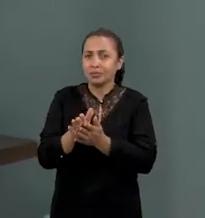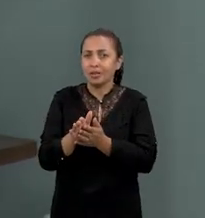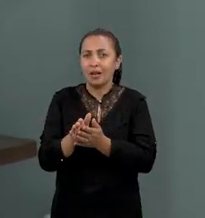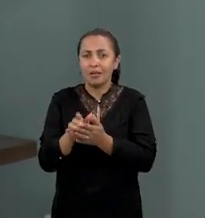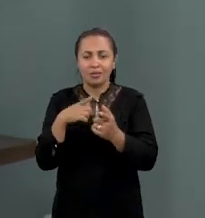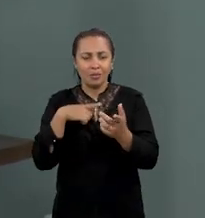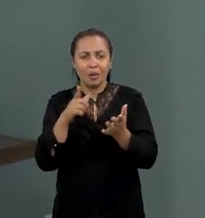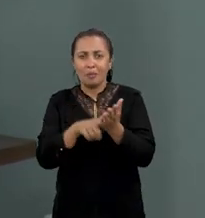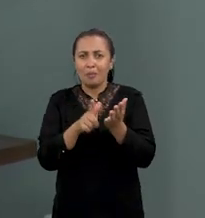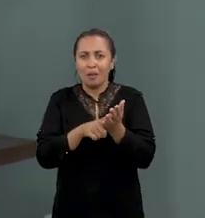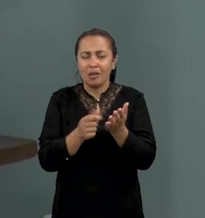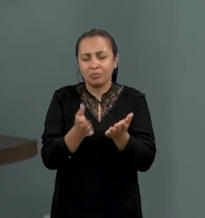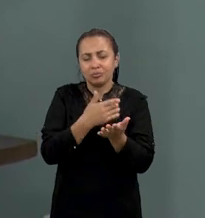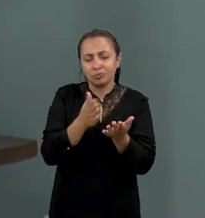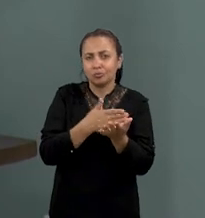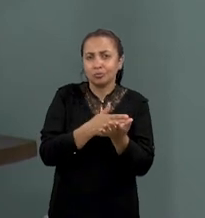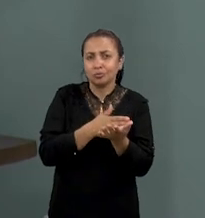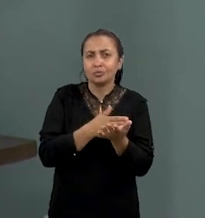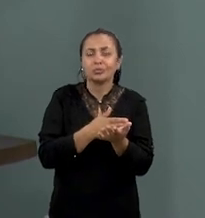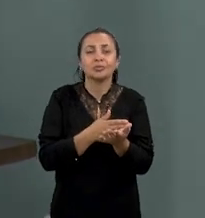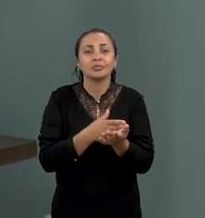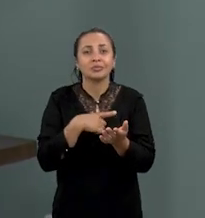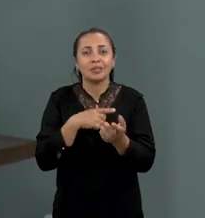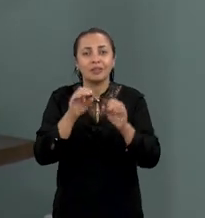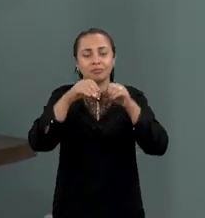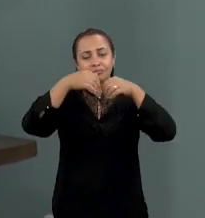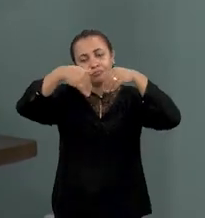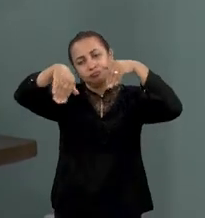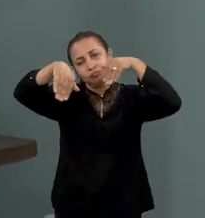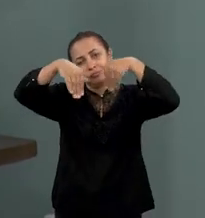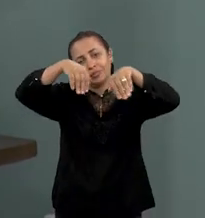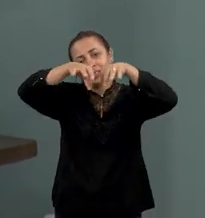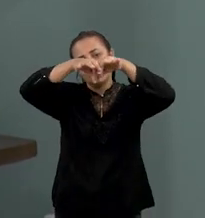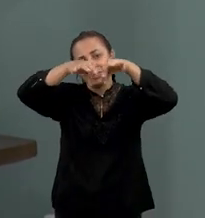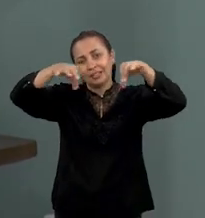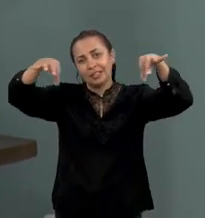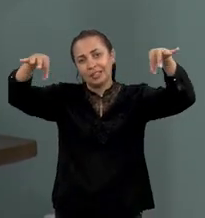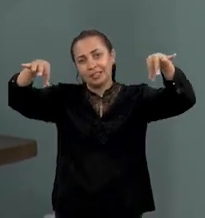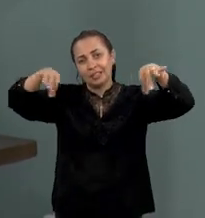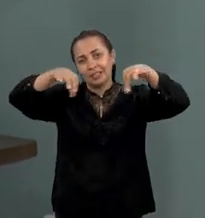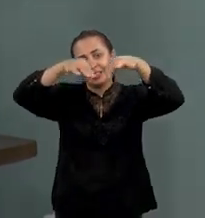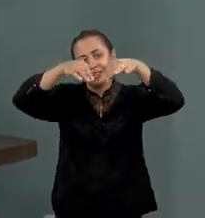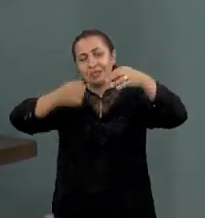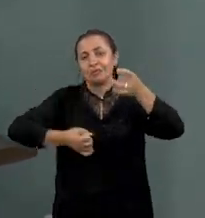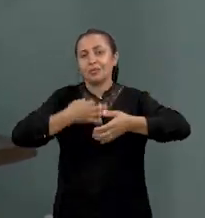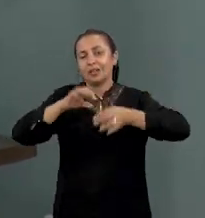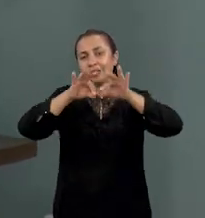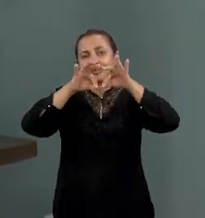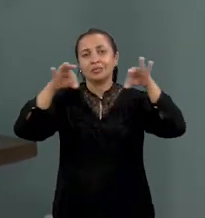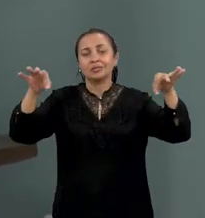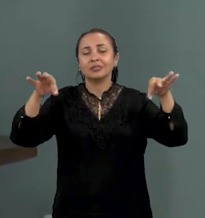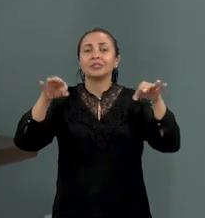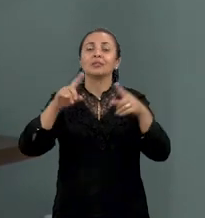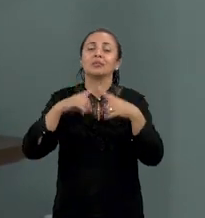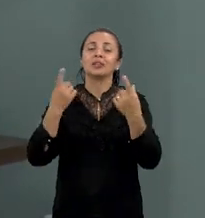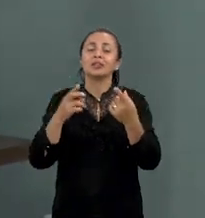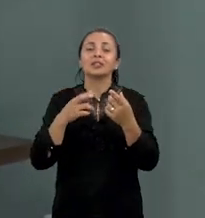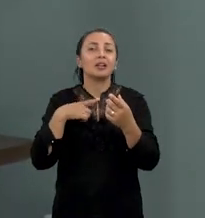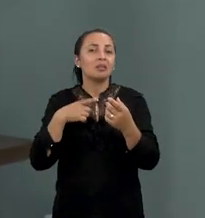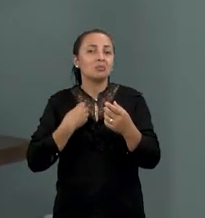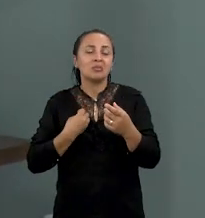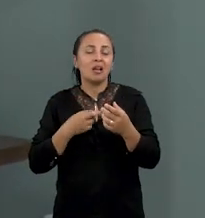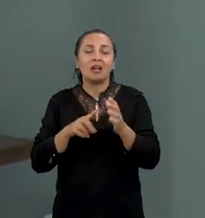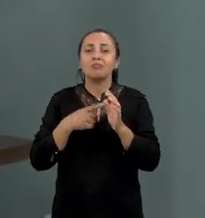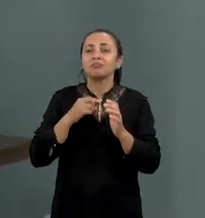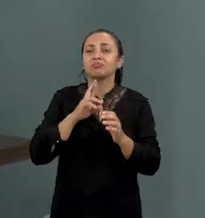que são publicados, então você tem a questão do impresso. E nem toda poesia popular está representada no cordel. Você